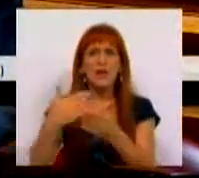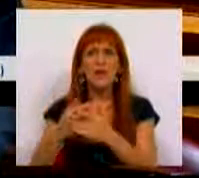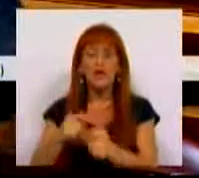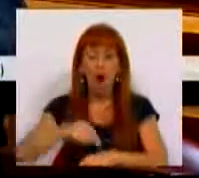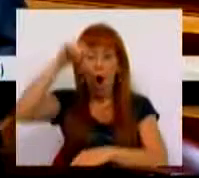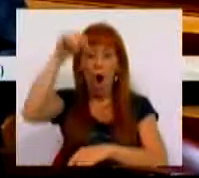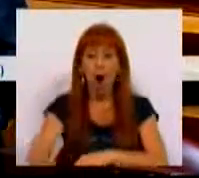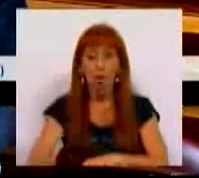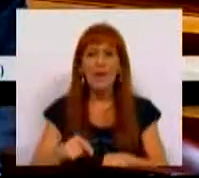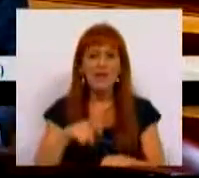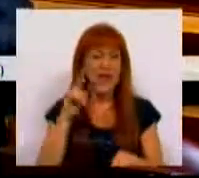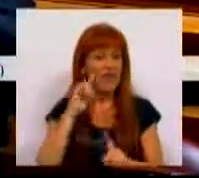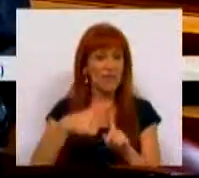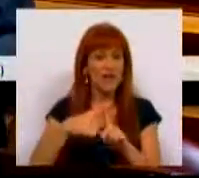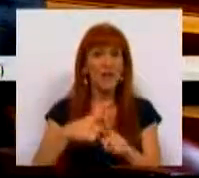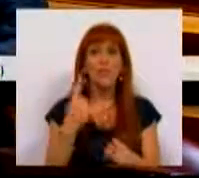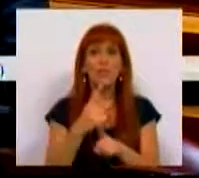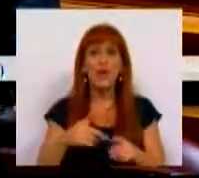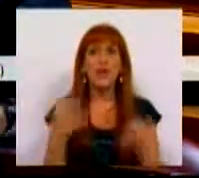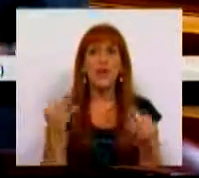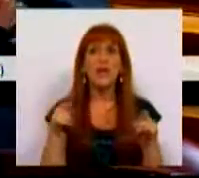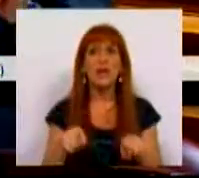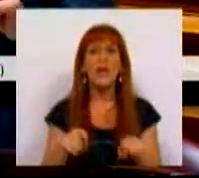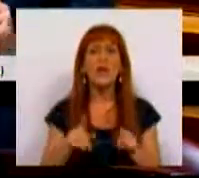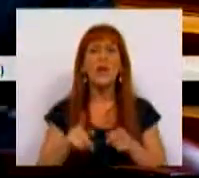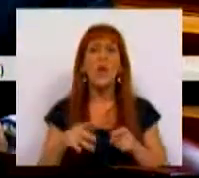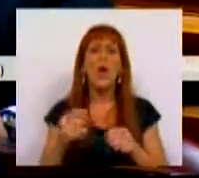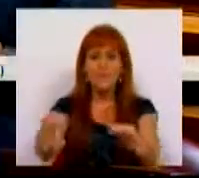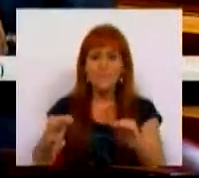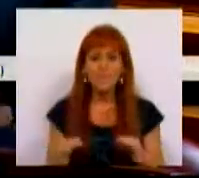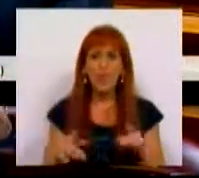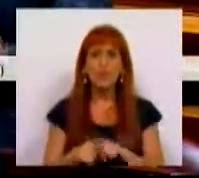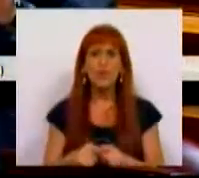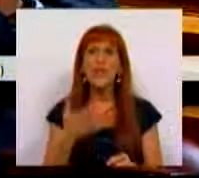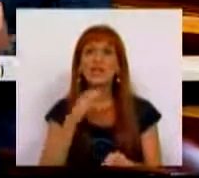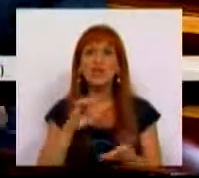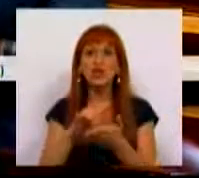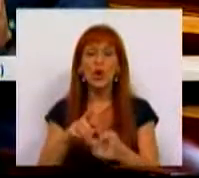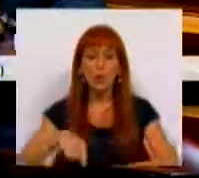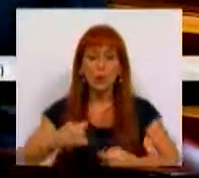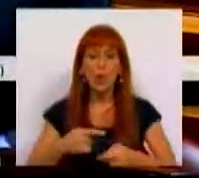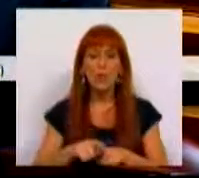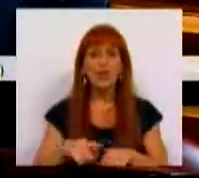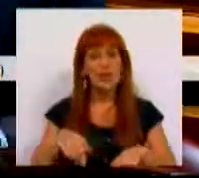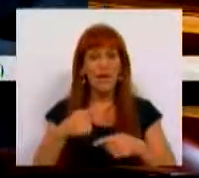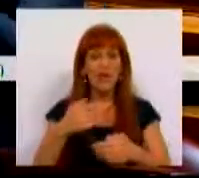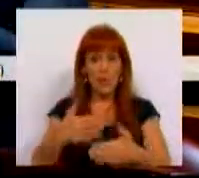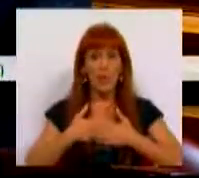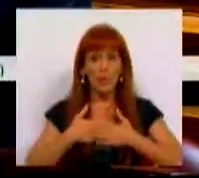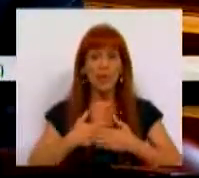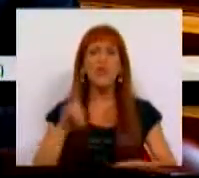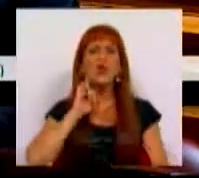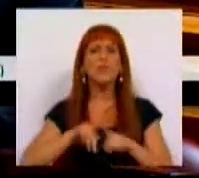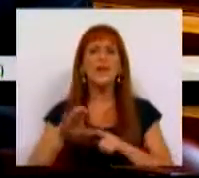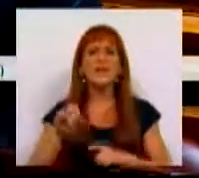imediato esta mesma vantagem, porque, de facto, efetivamente, se trata de uma antecipação, um empréstimo que o próprio faz a si próprio. Sra.